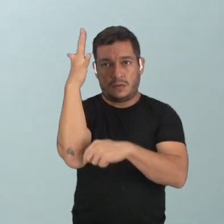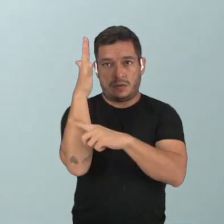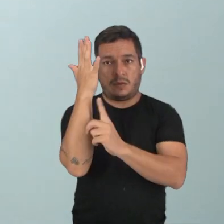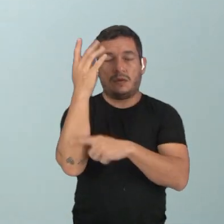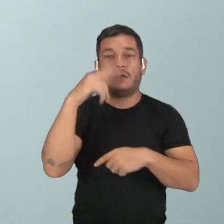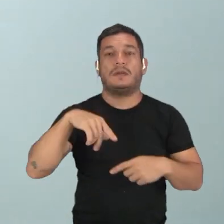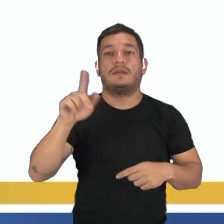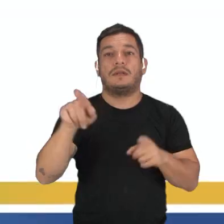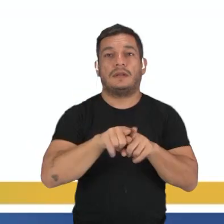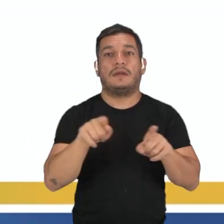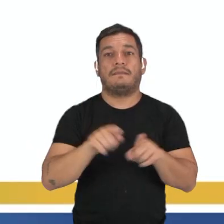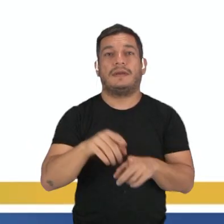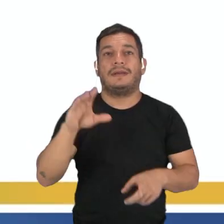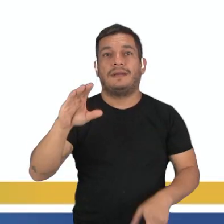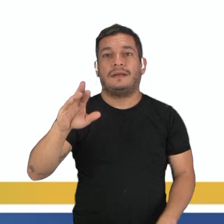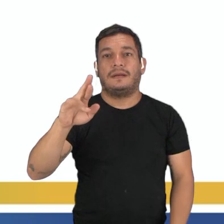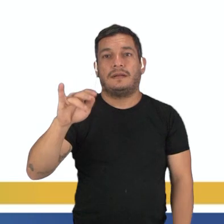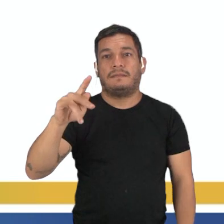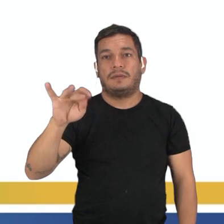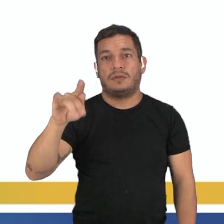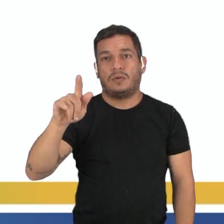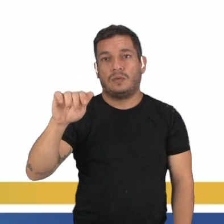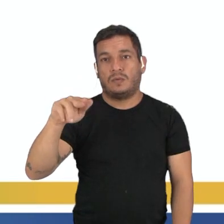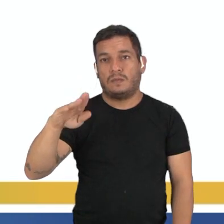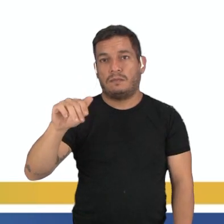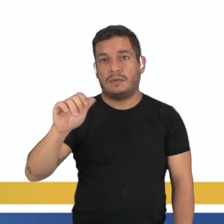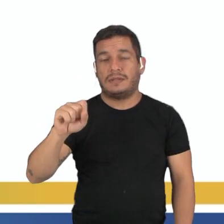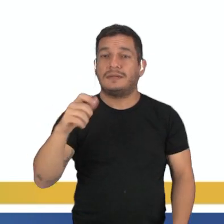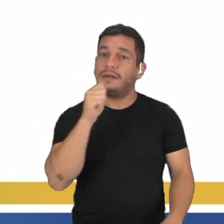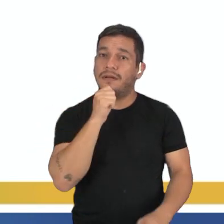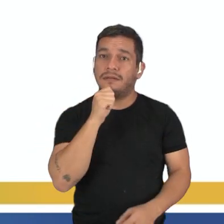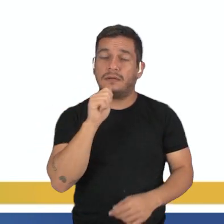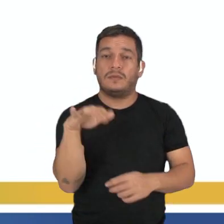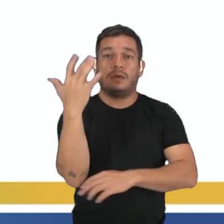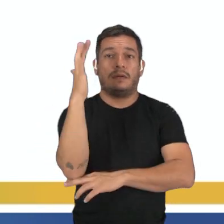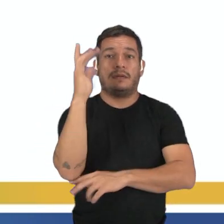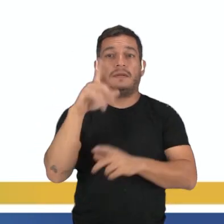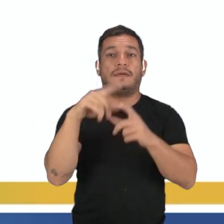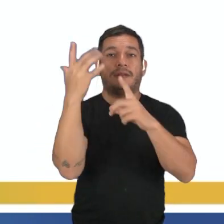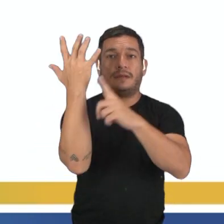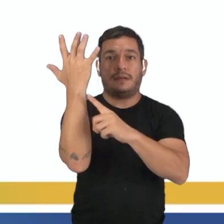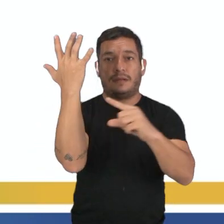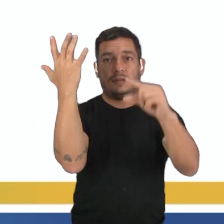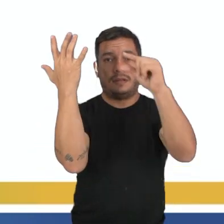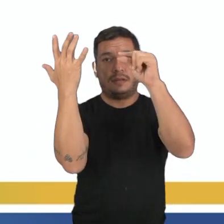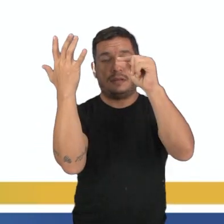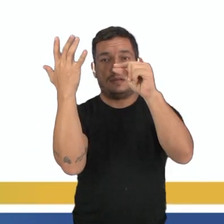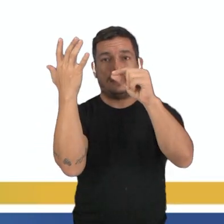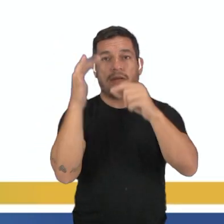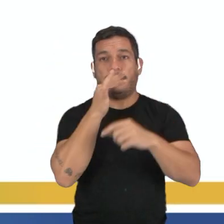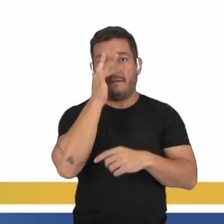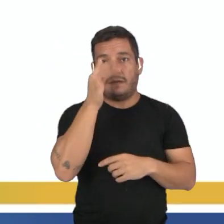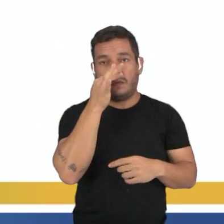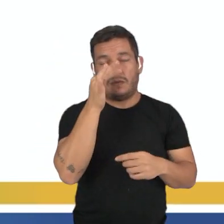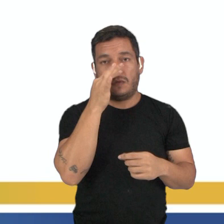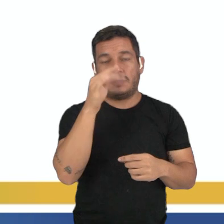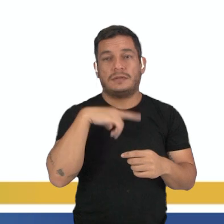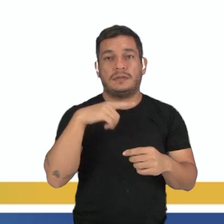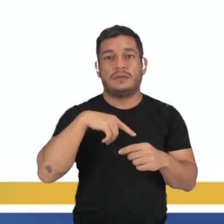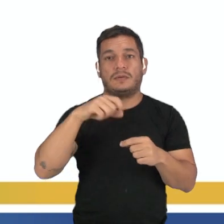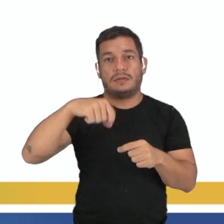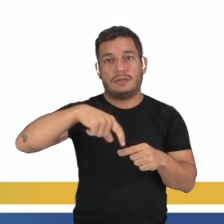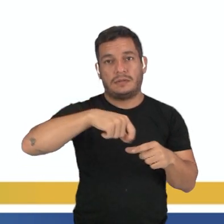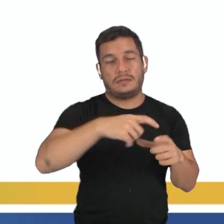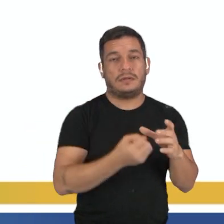criptógamas, ou seja, ainda não são plantas que vão formar flores e nem produzir sementes. A grande